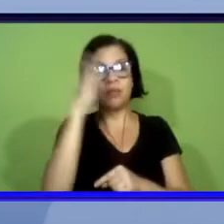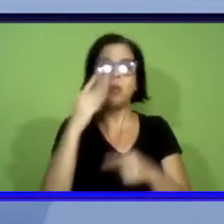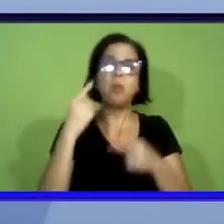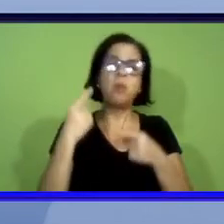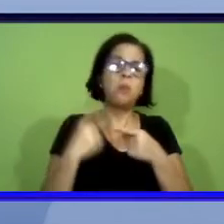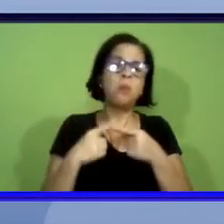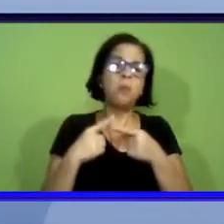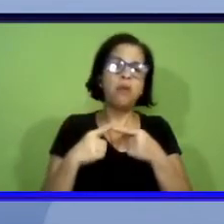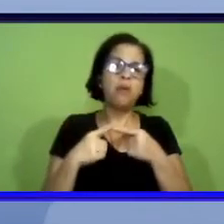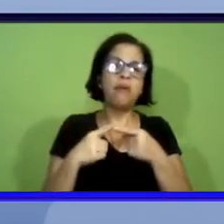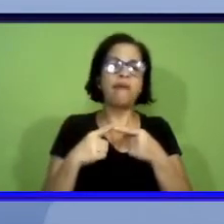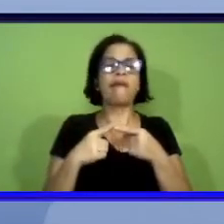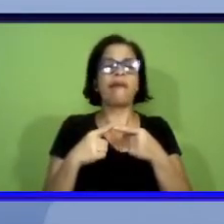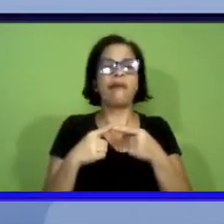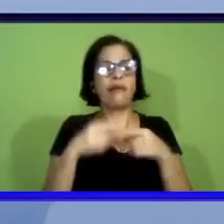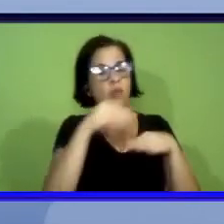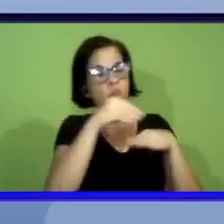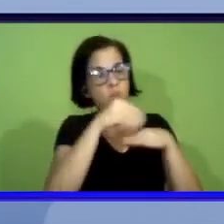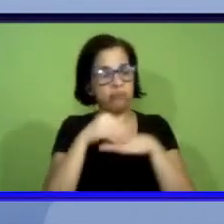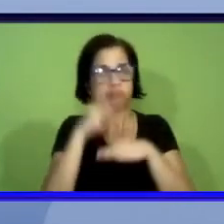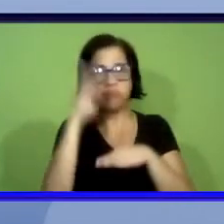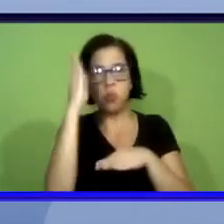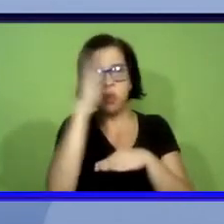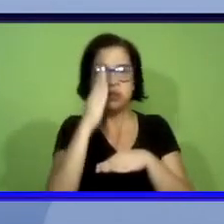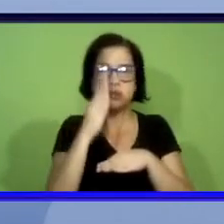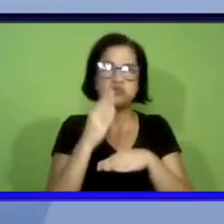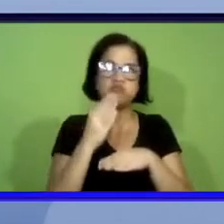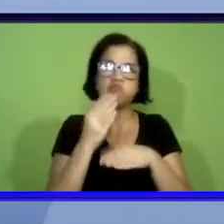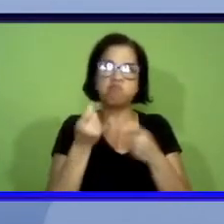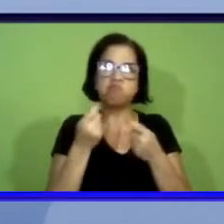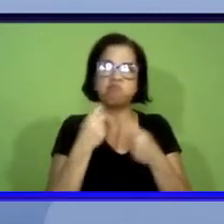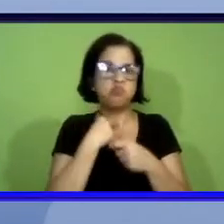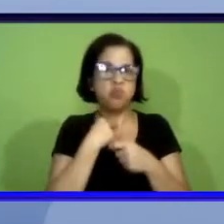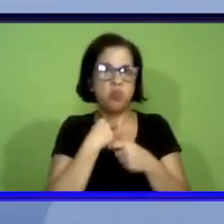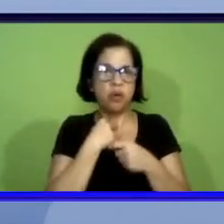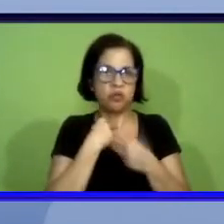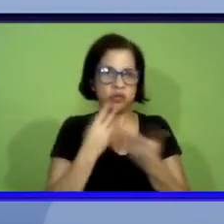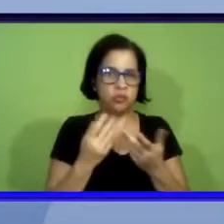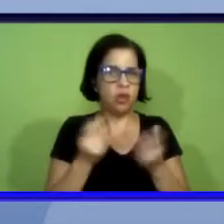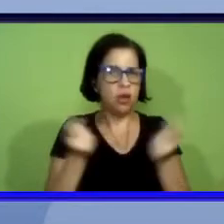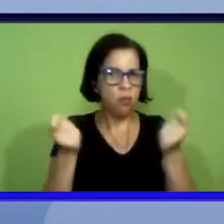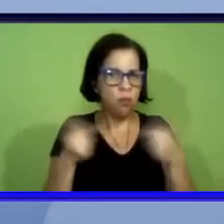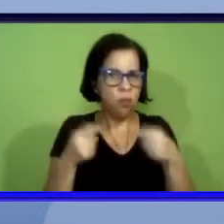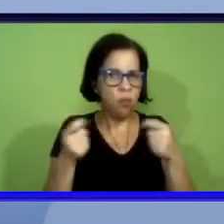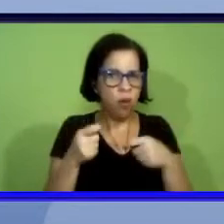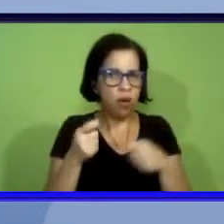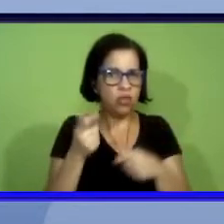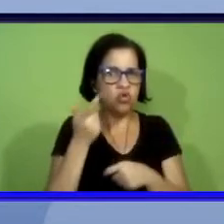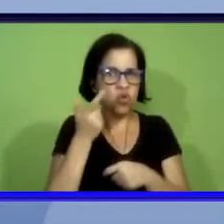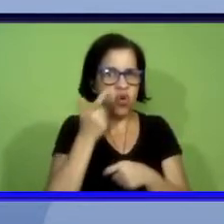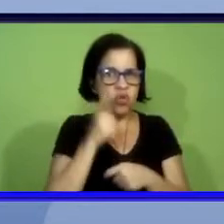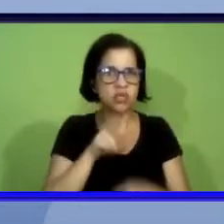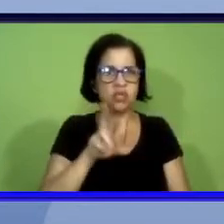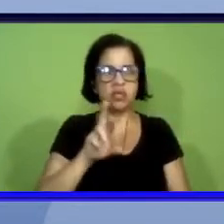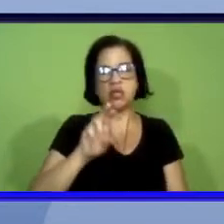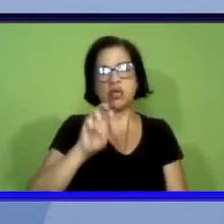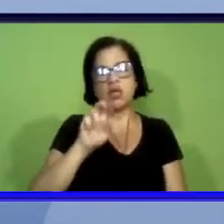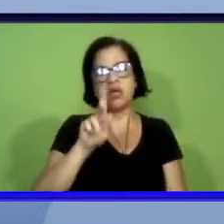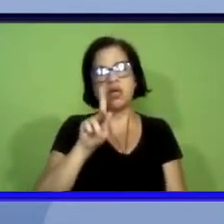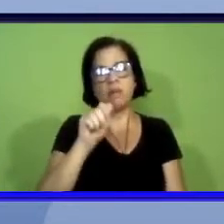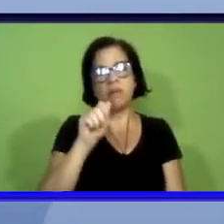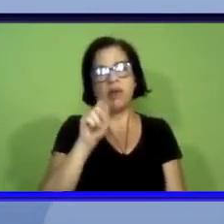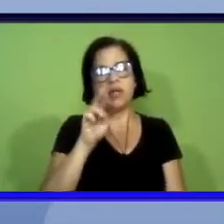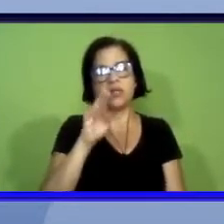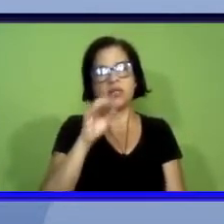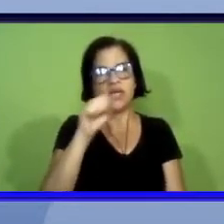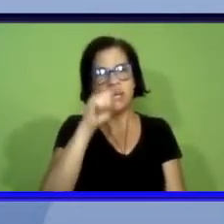trazer os espécimes para o Brasil e teria como recorrer a repatriação de itens nativos